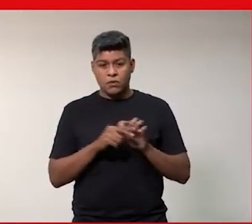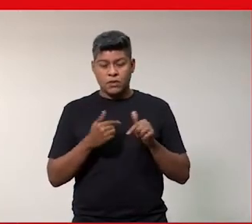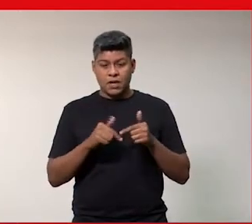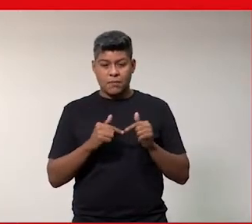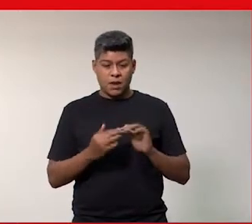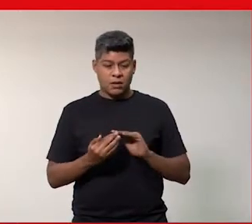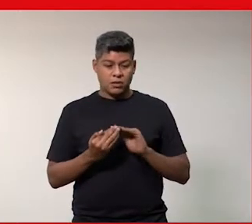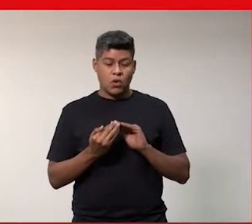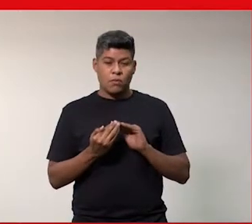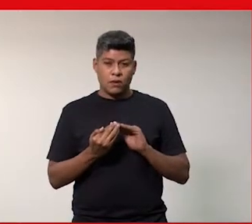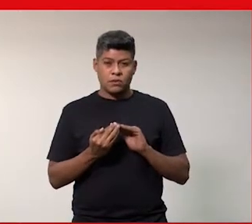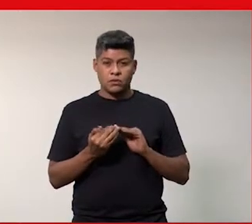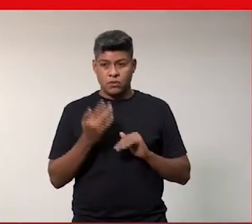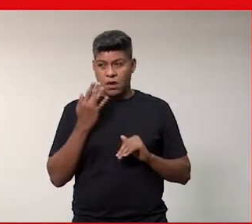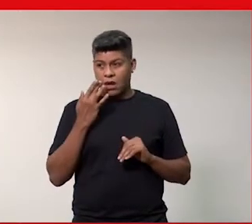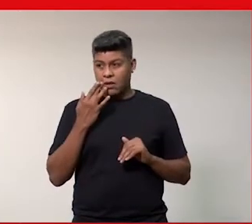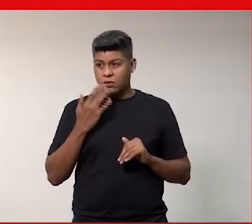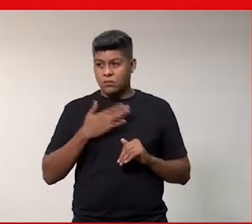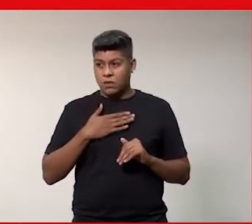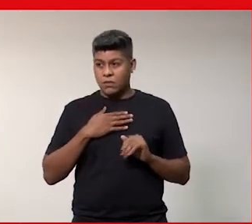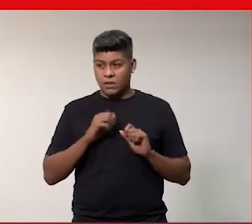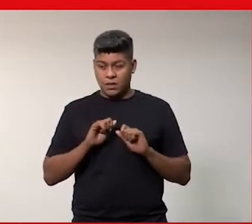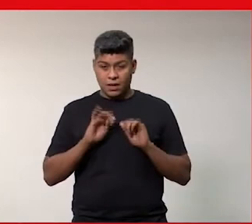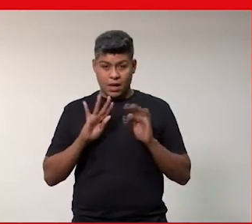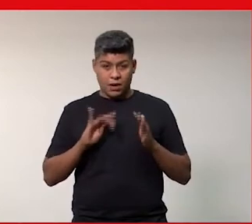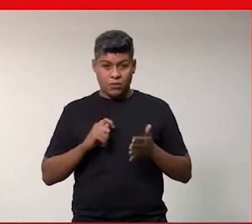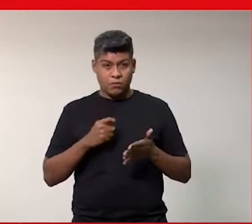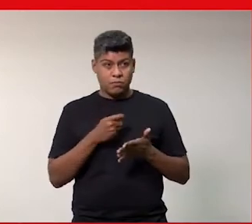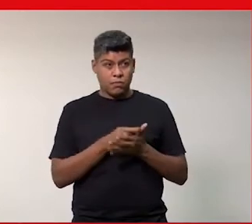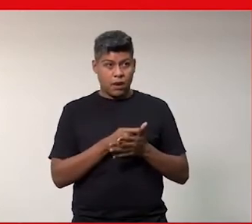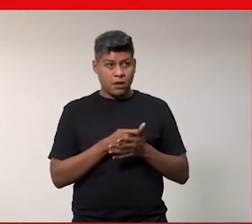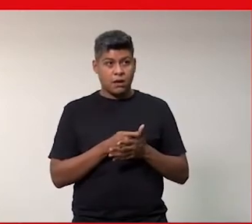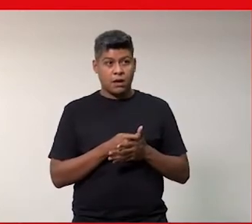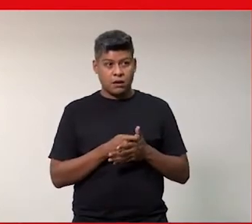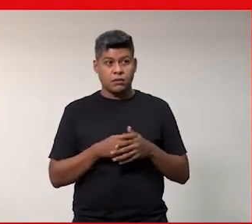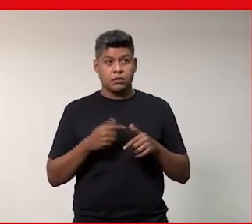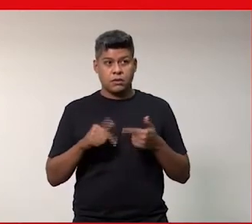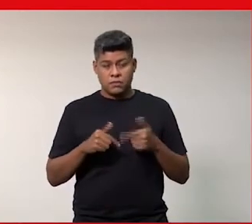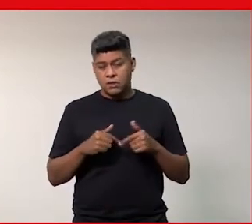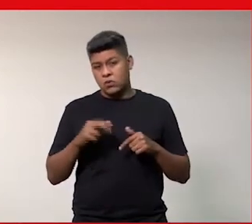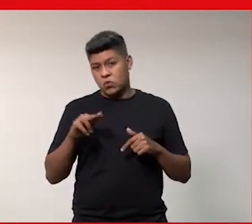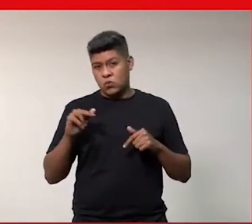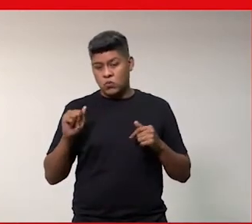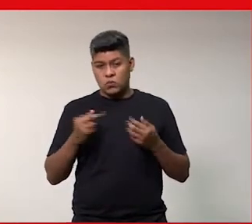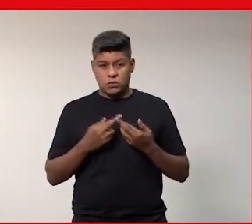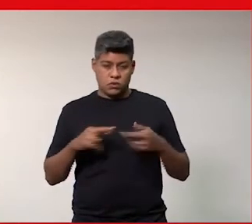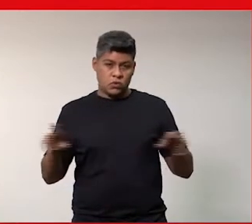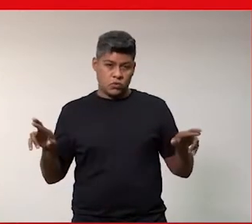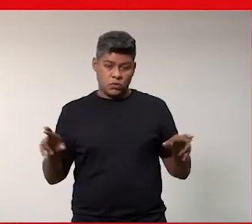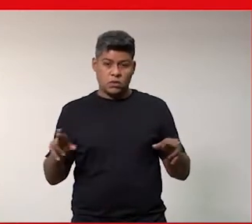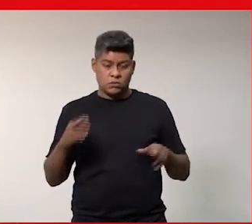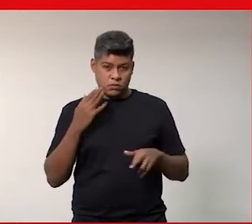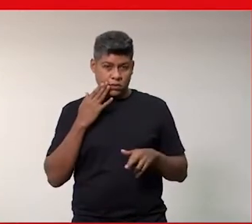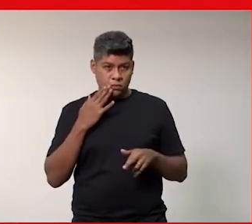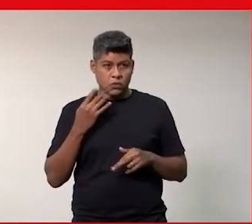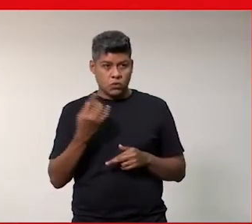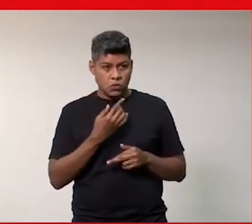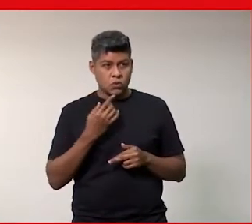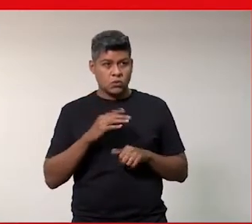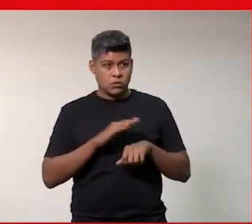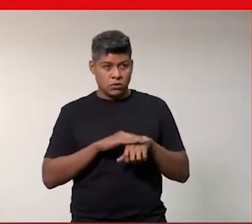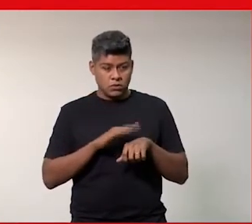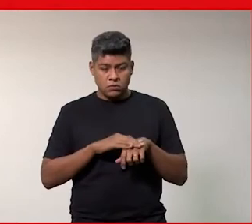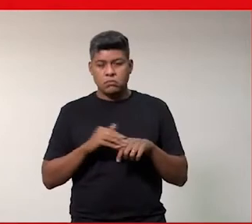doméstico e eu acho que para mim fica muito claro que pagar terceirizar esse serviço nunca foi solução porque quando nós terceirizamos o